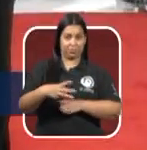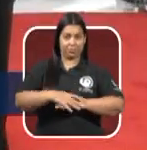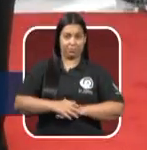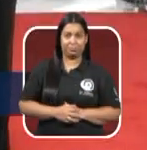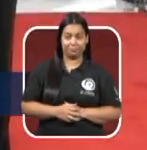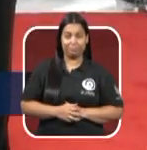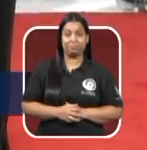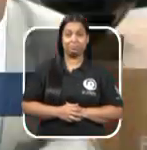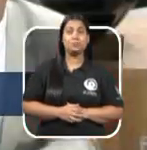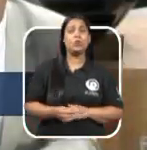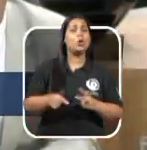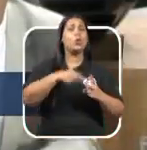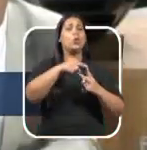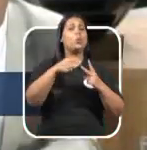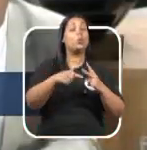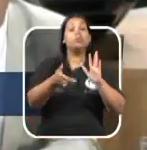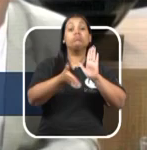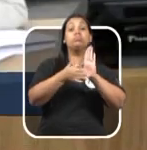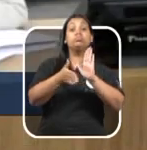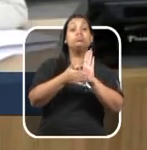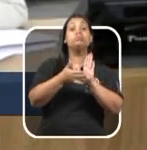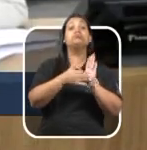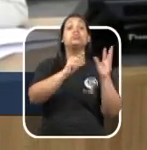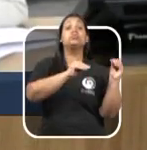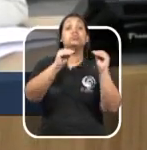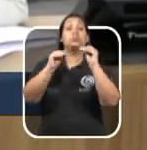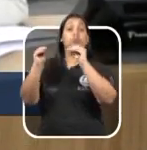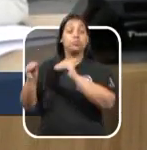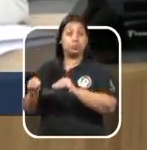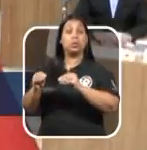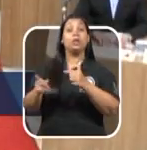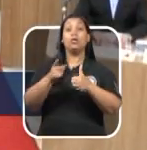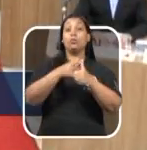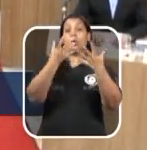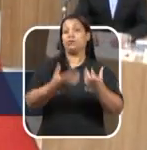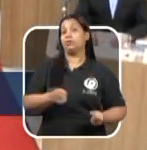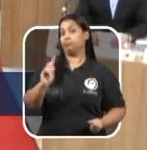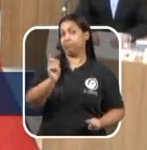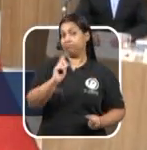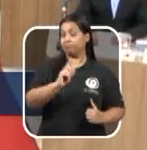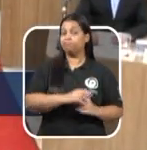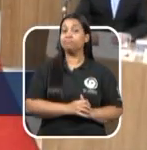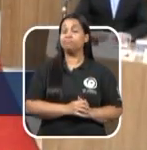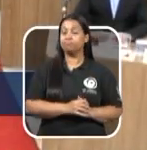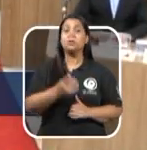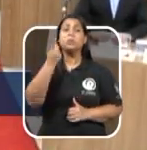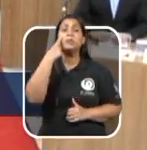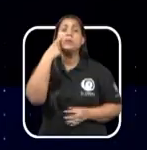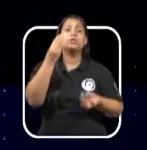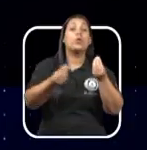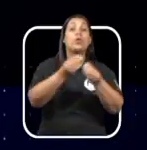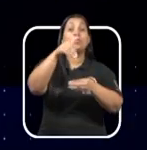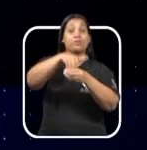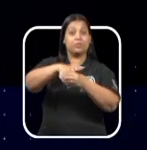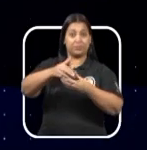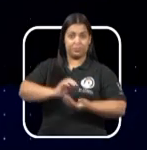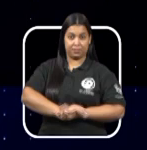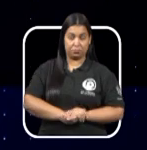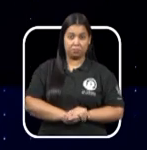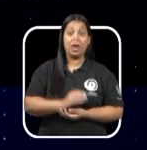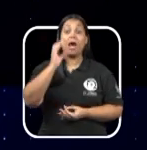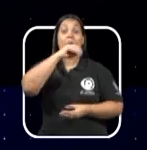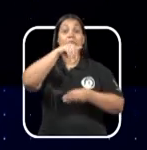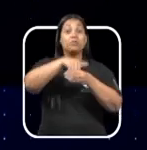Outras duas propostas foram adiadas e uma foi rejeitada. Confira como foi a votação. Em regime de